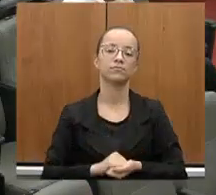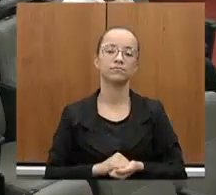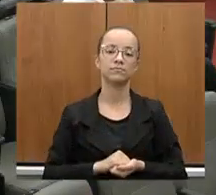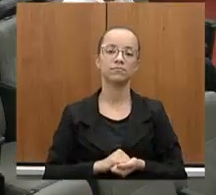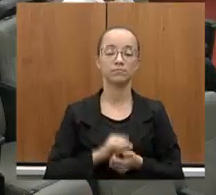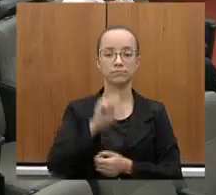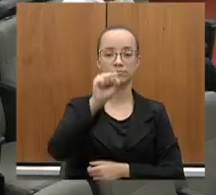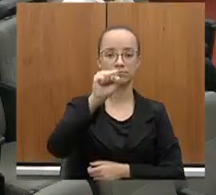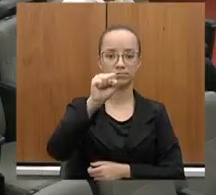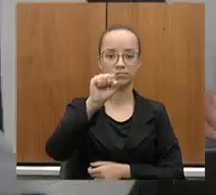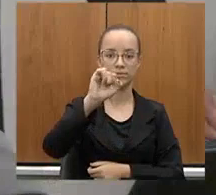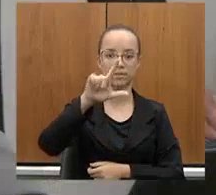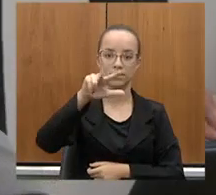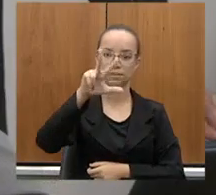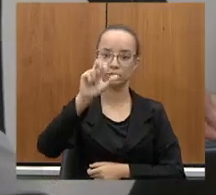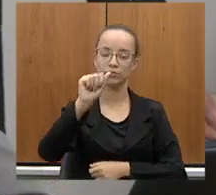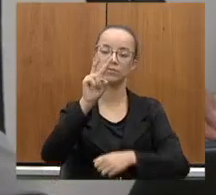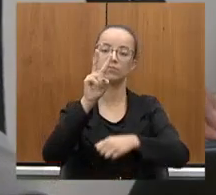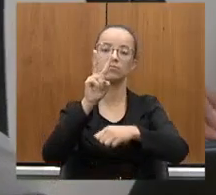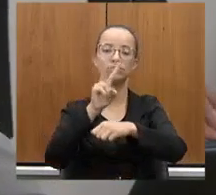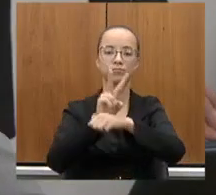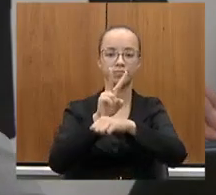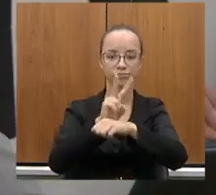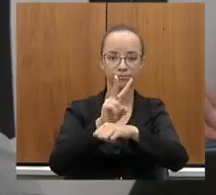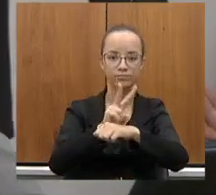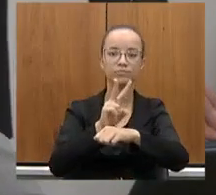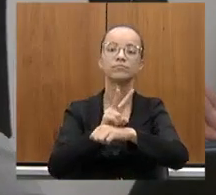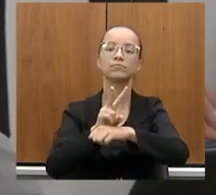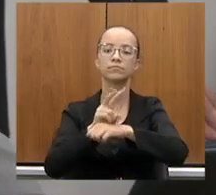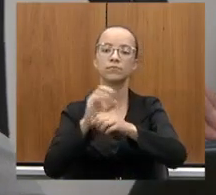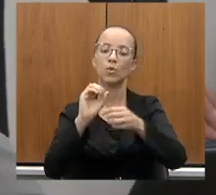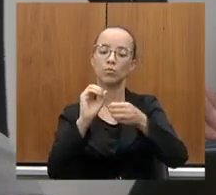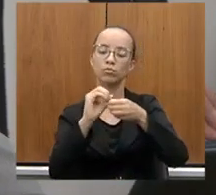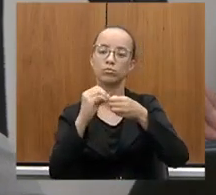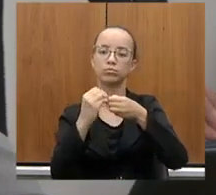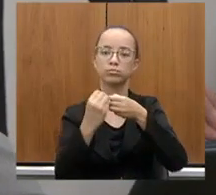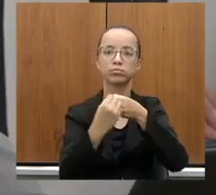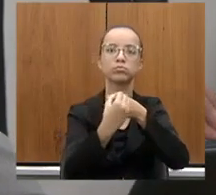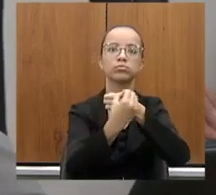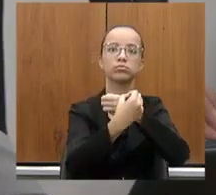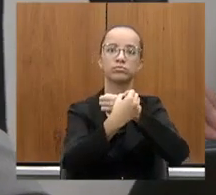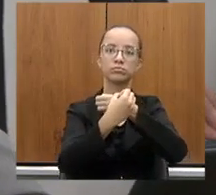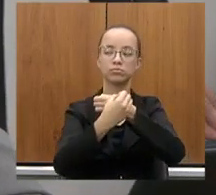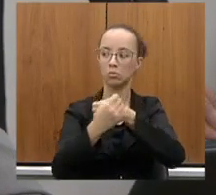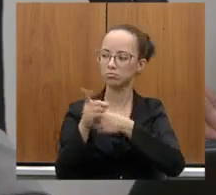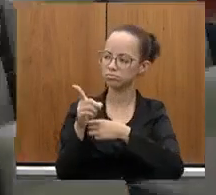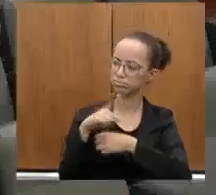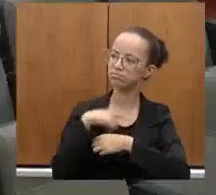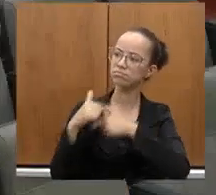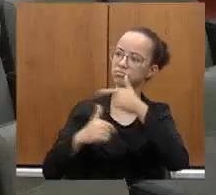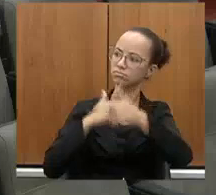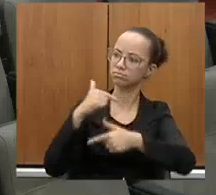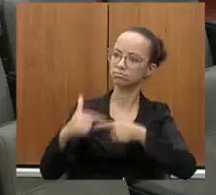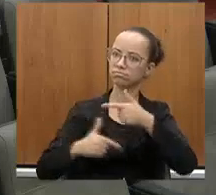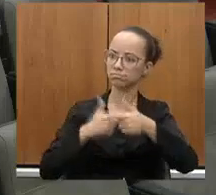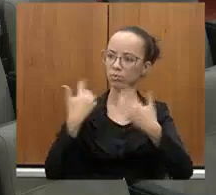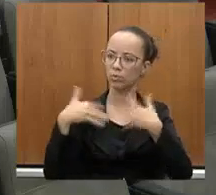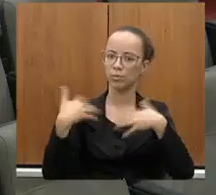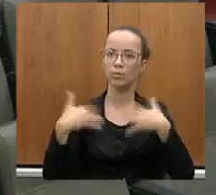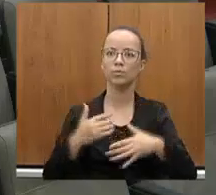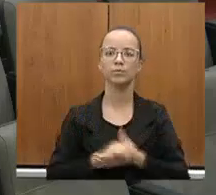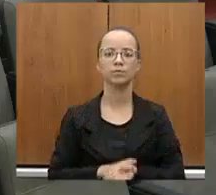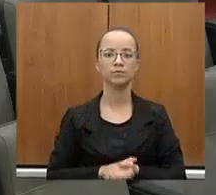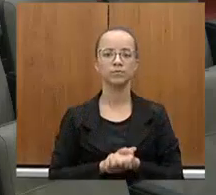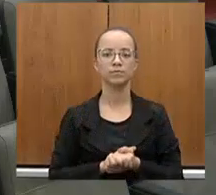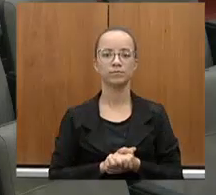Silvia Machado, superintendente de Transporte Intermunicipal e Metropolitano. Você tem serviço, hein? Nossa, meu Deus do céu.